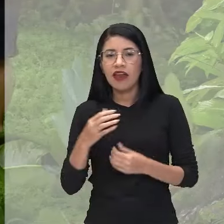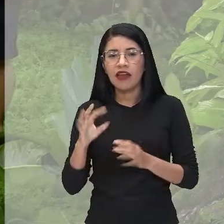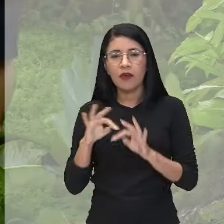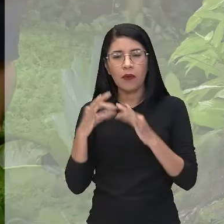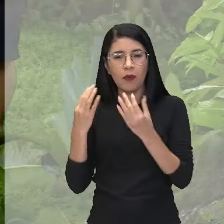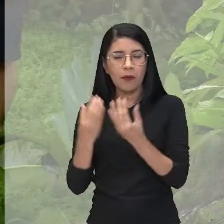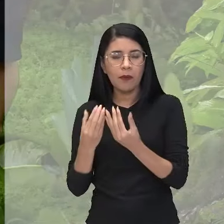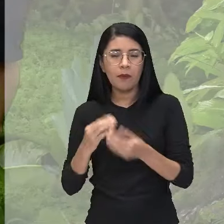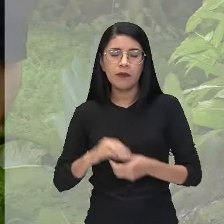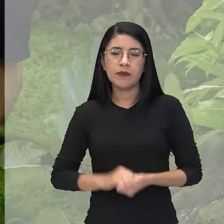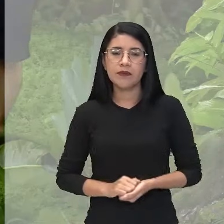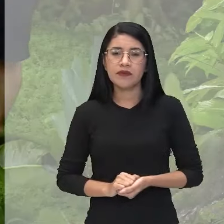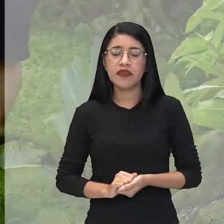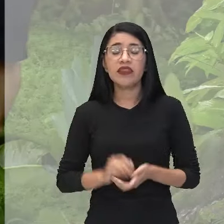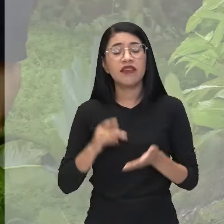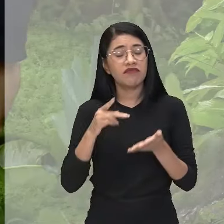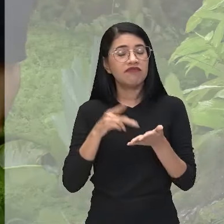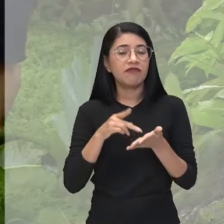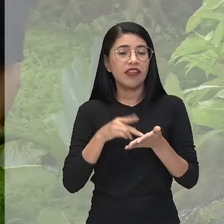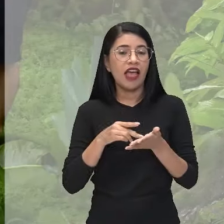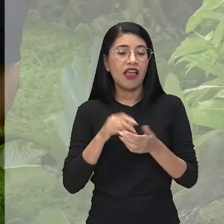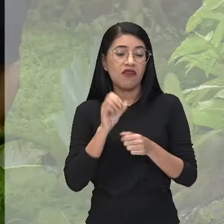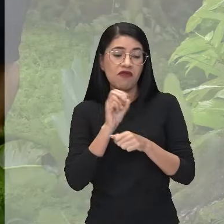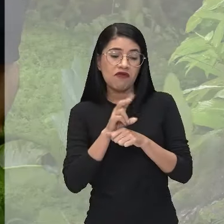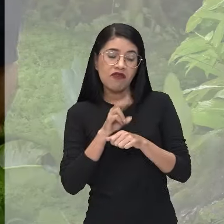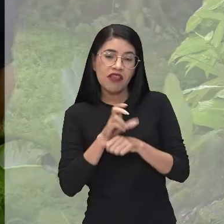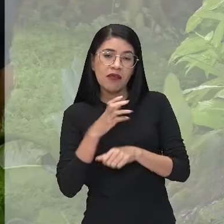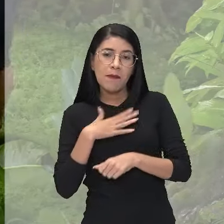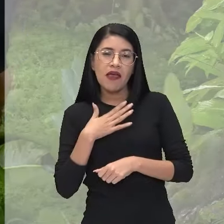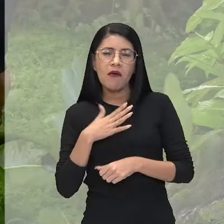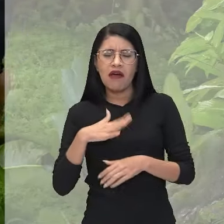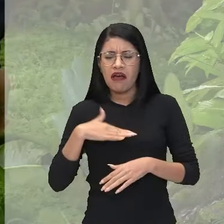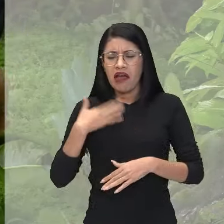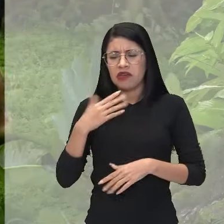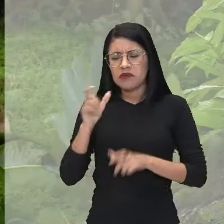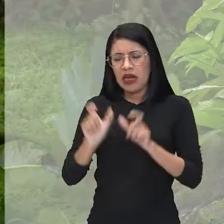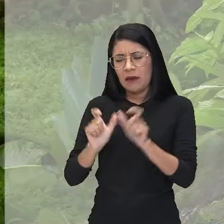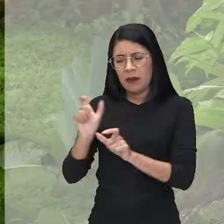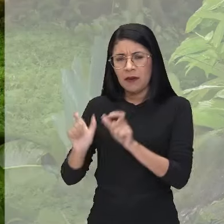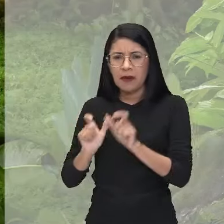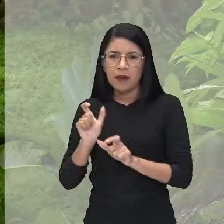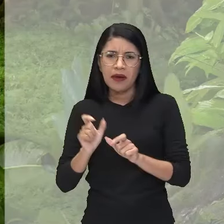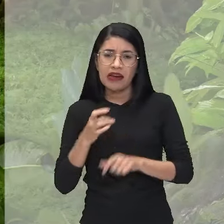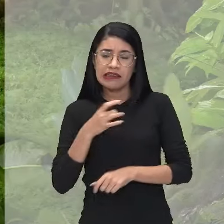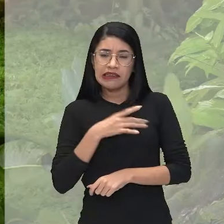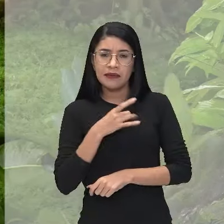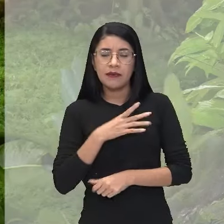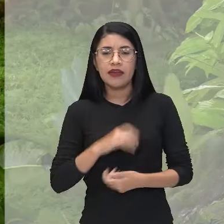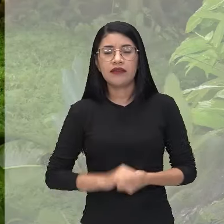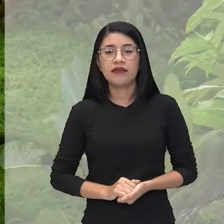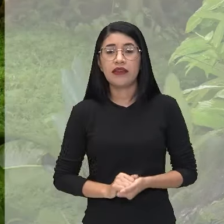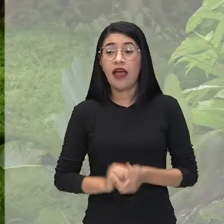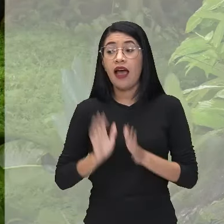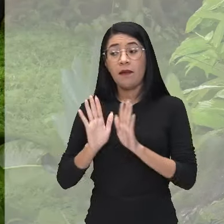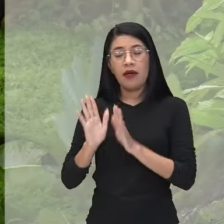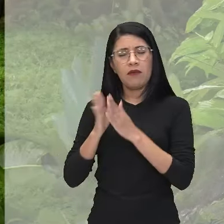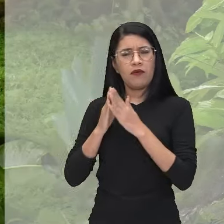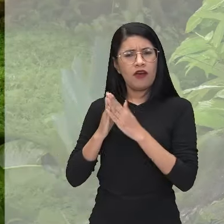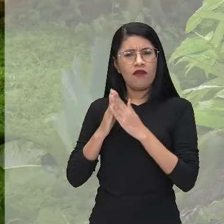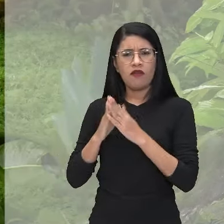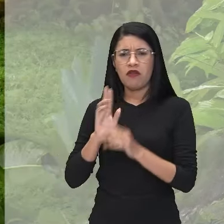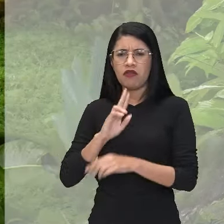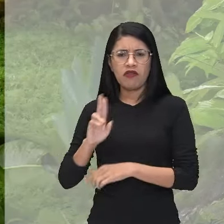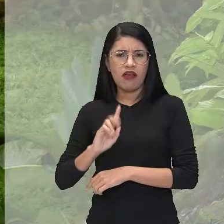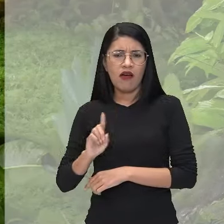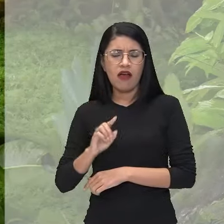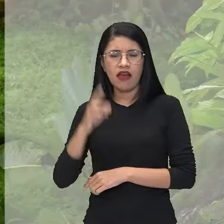Realmente, meu veneno que assusta todos. E, por favor, não me